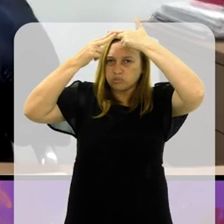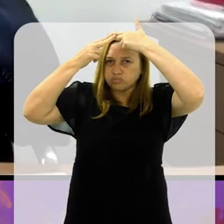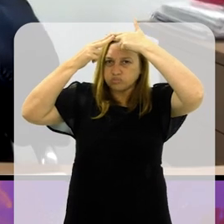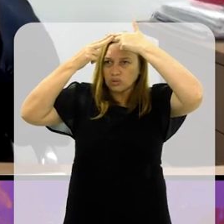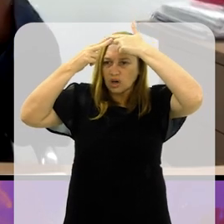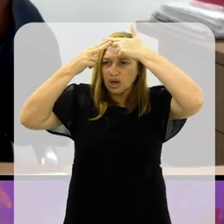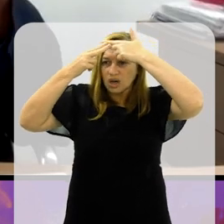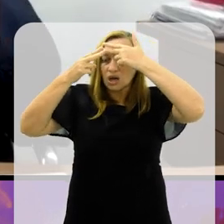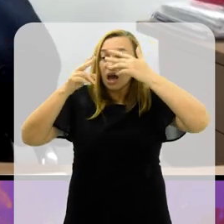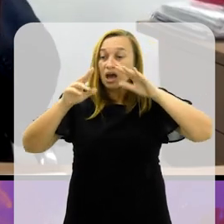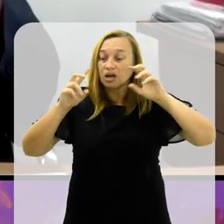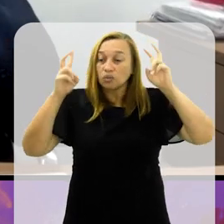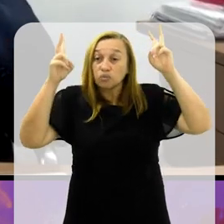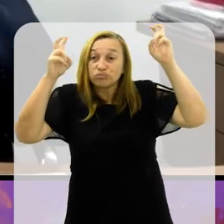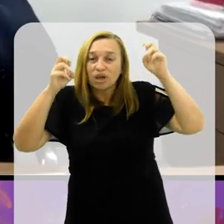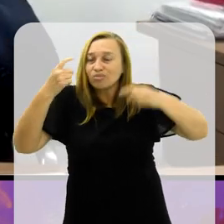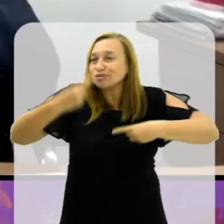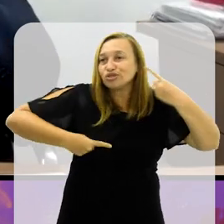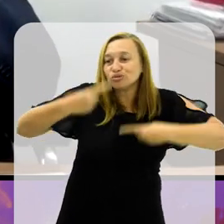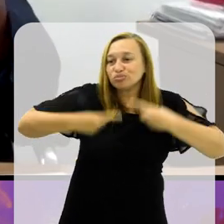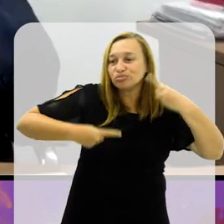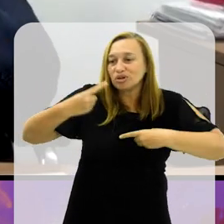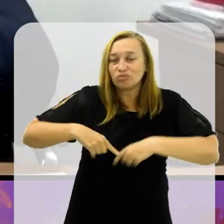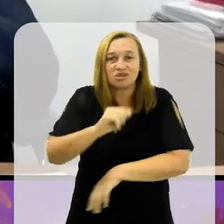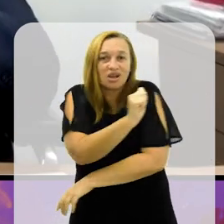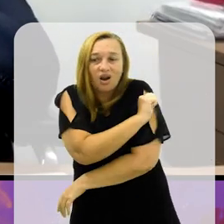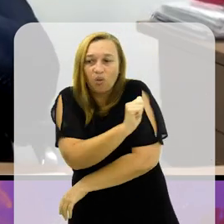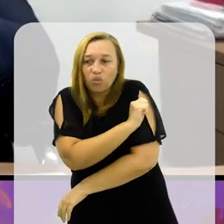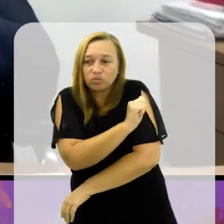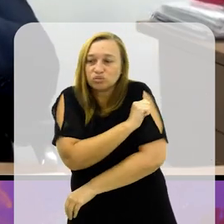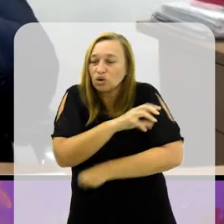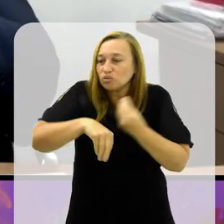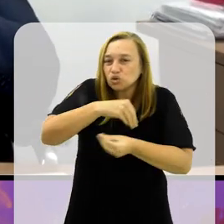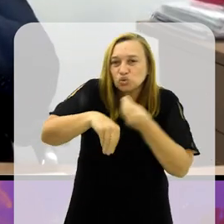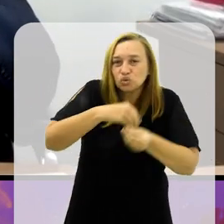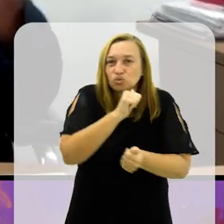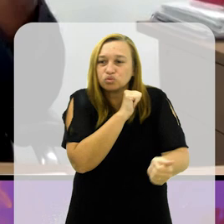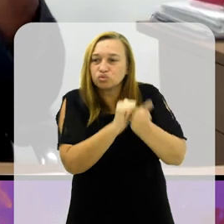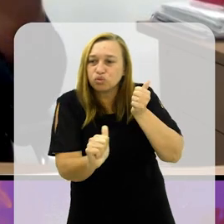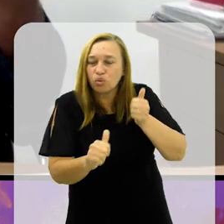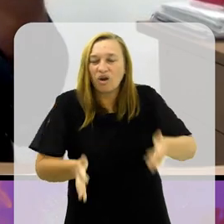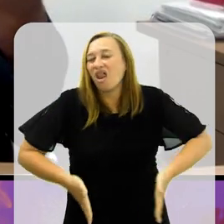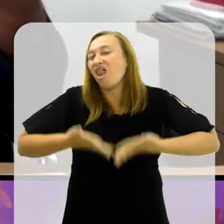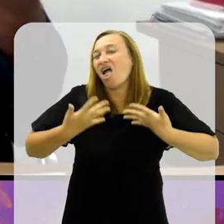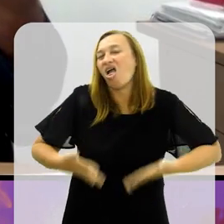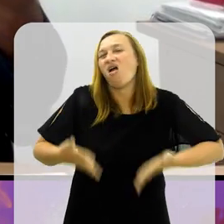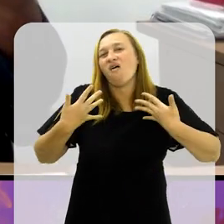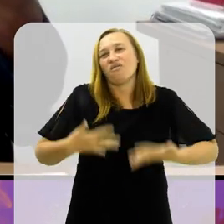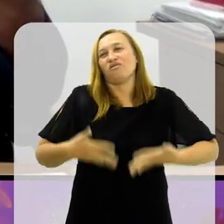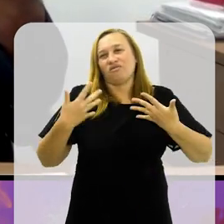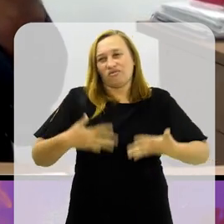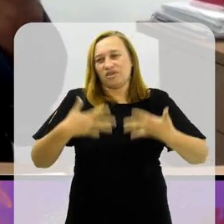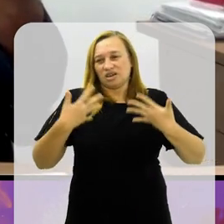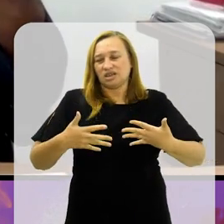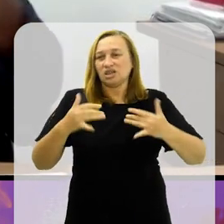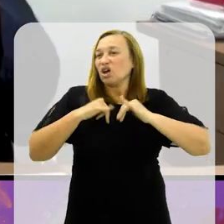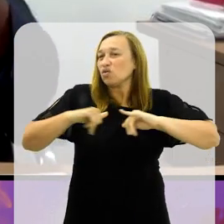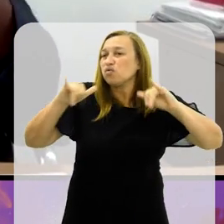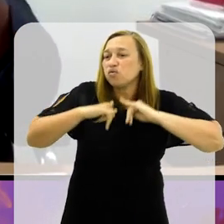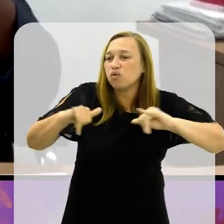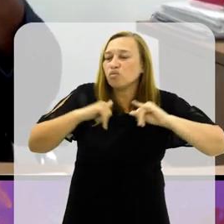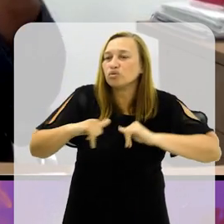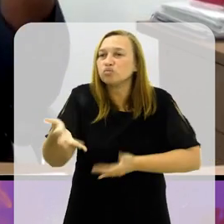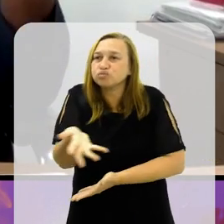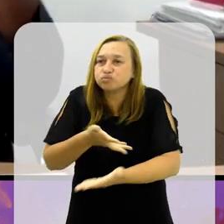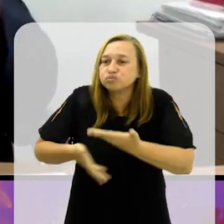os alunos e misturo com o esporte, fica muito mais leve. A informação chega. E só